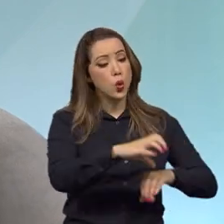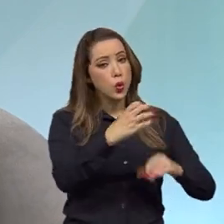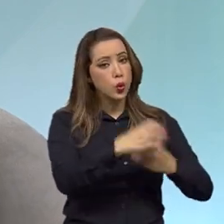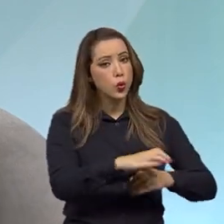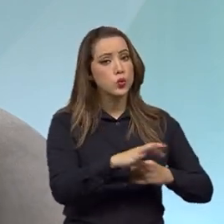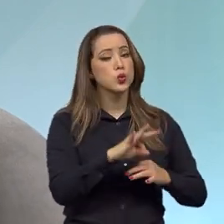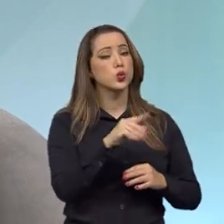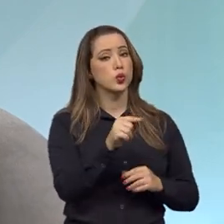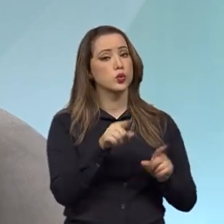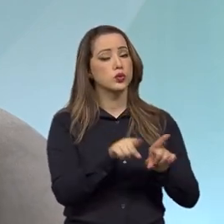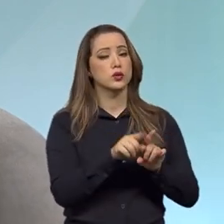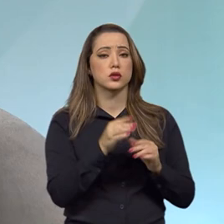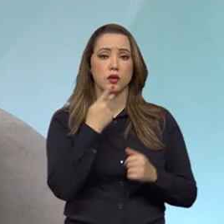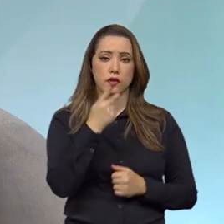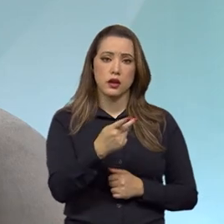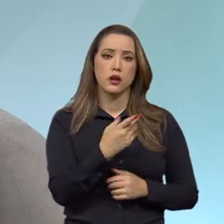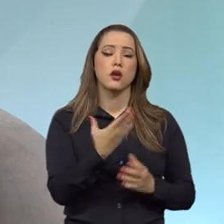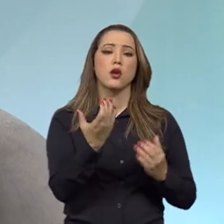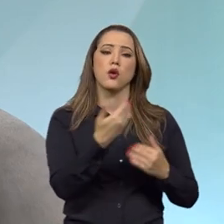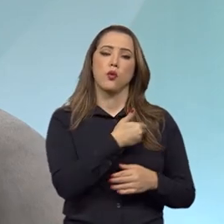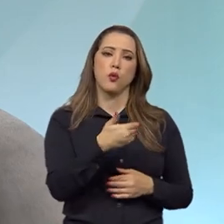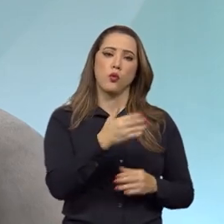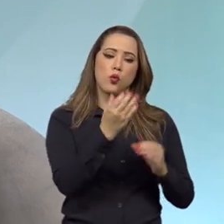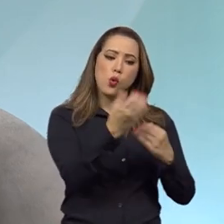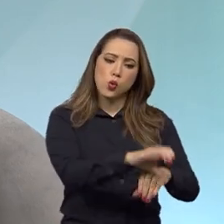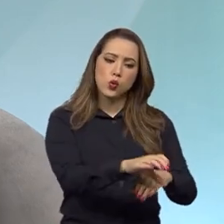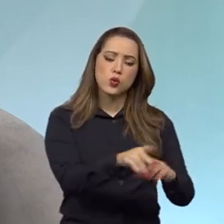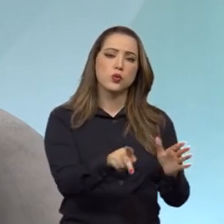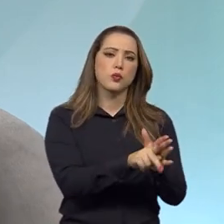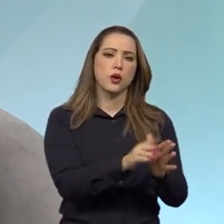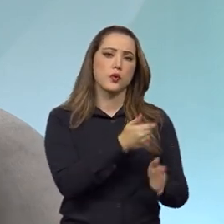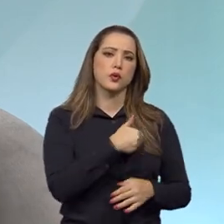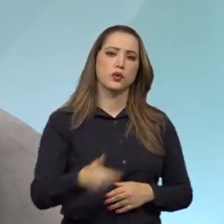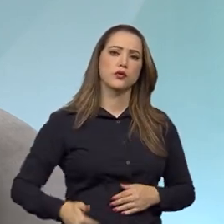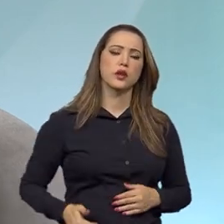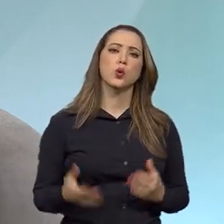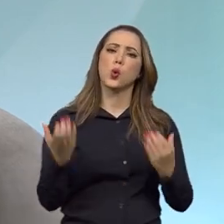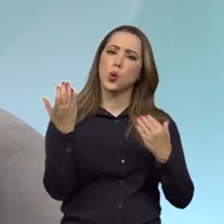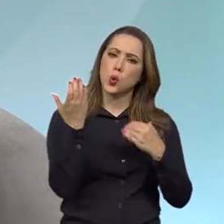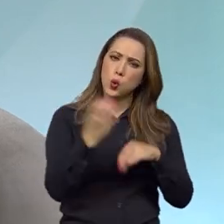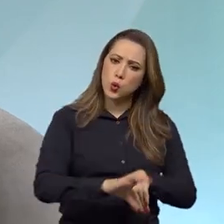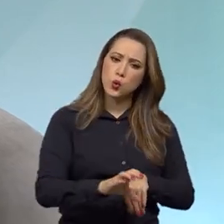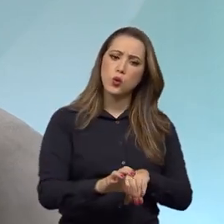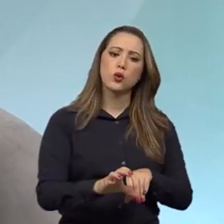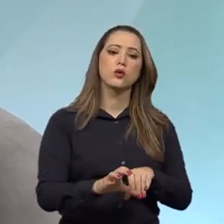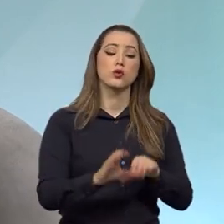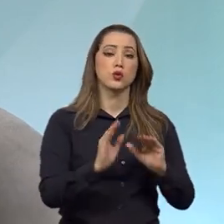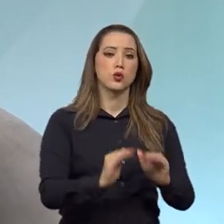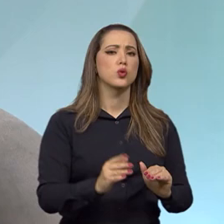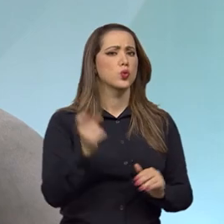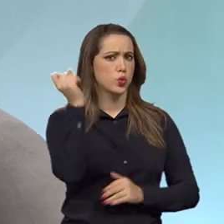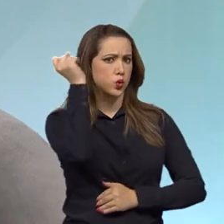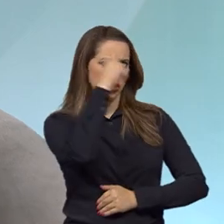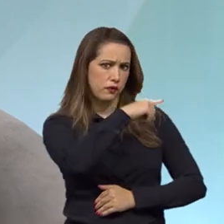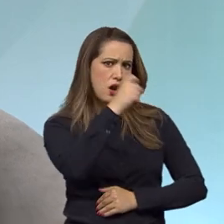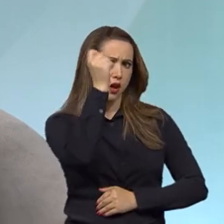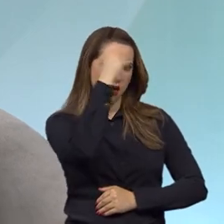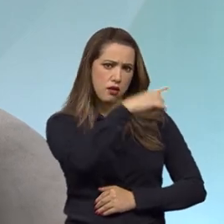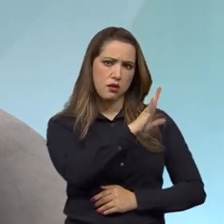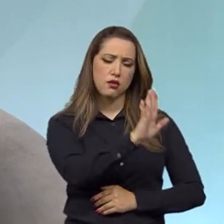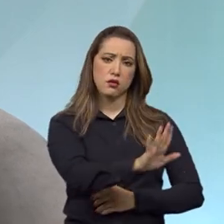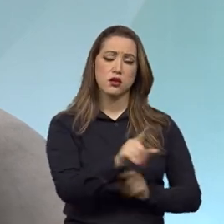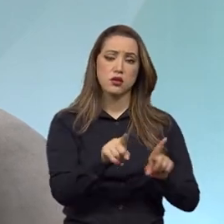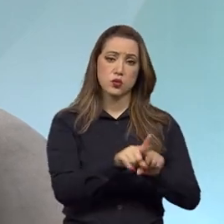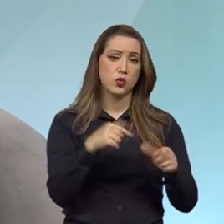carreira, como eu disse, é uma carreira de estado, tem um concurso público, um concurso público com grau elevado de dificuldade, o